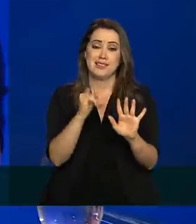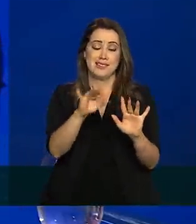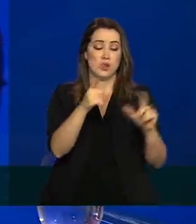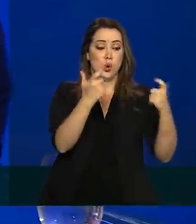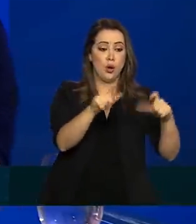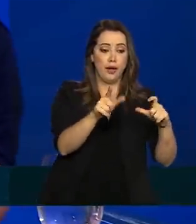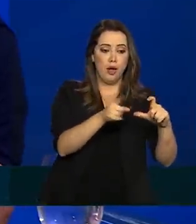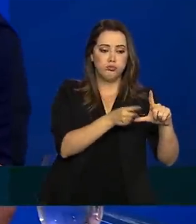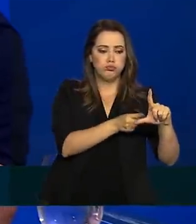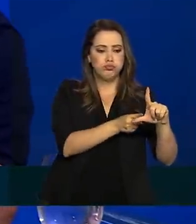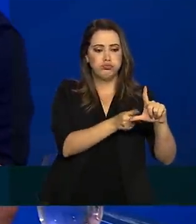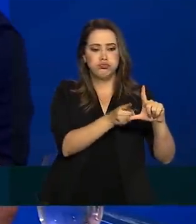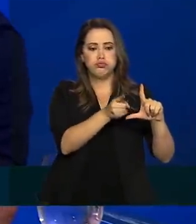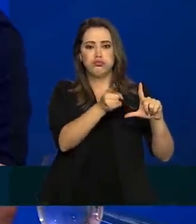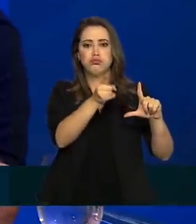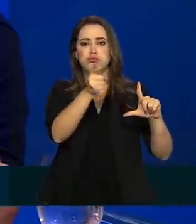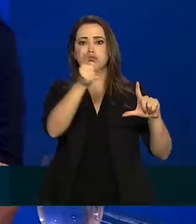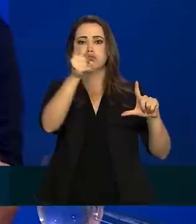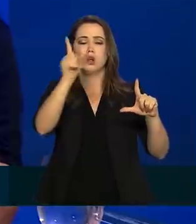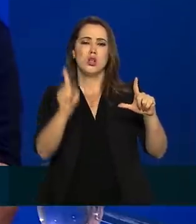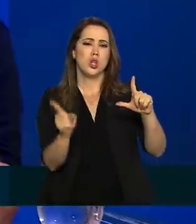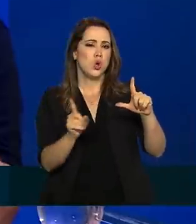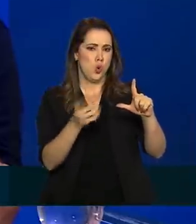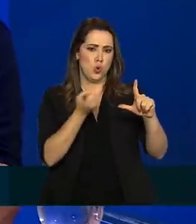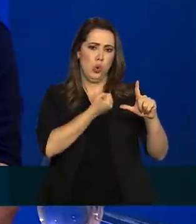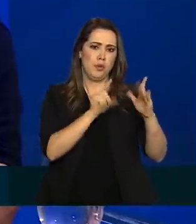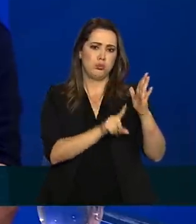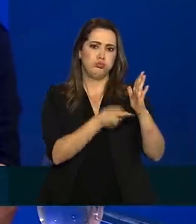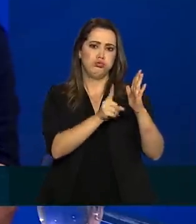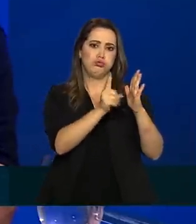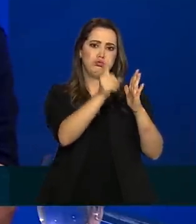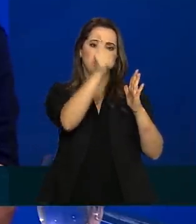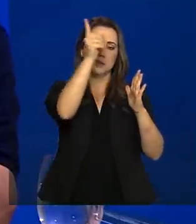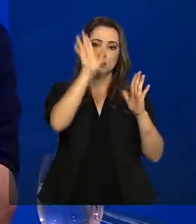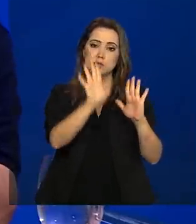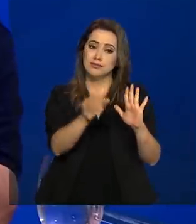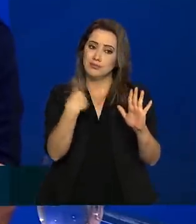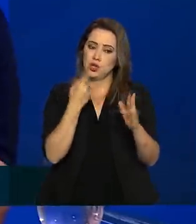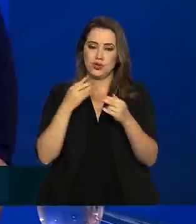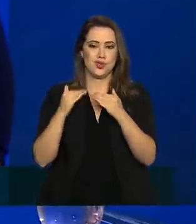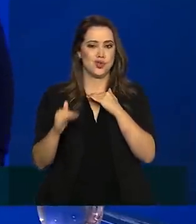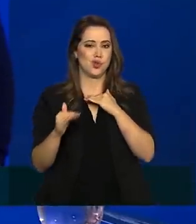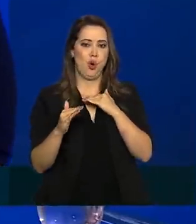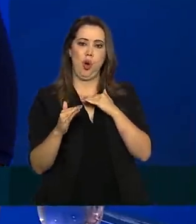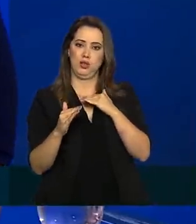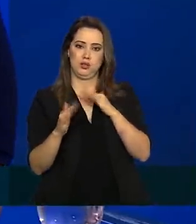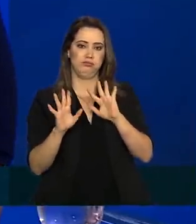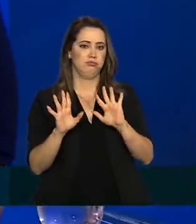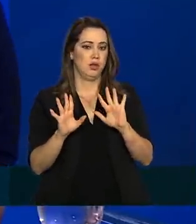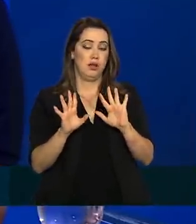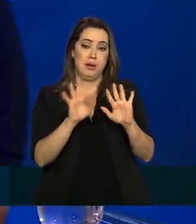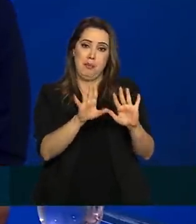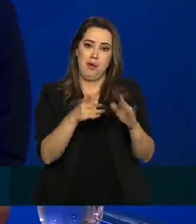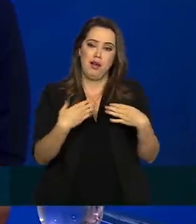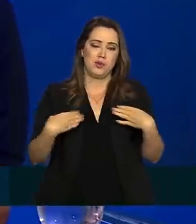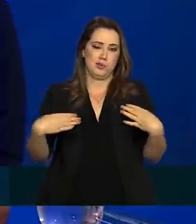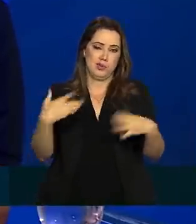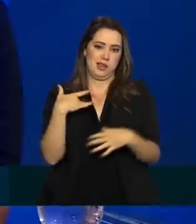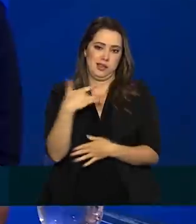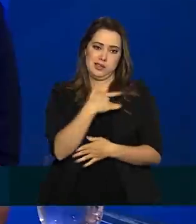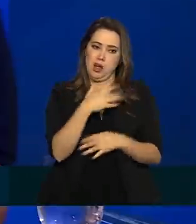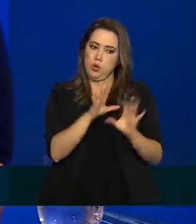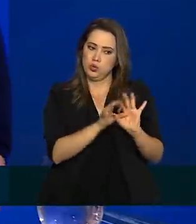claramente na ascendente, nós somos contrários à flexibilização. Mas é claro que as políticas do Ministério é o Ministério que vai